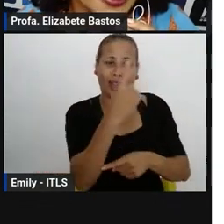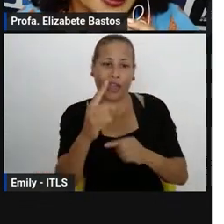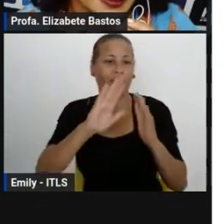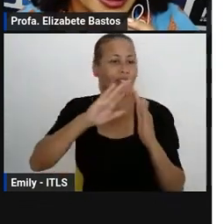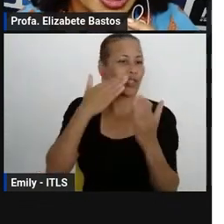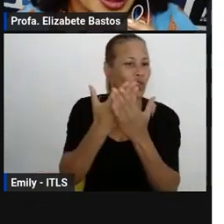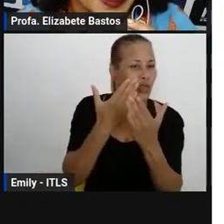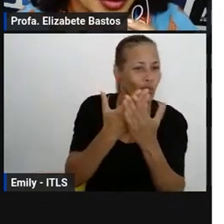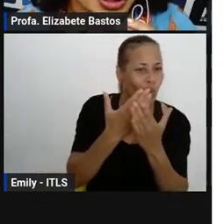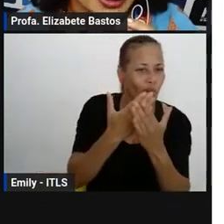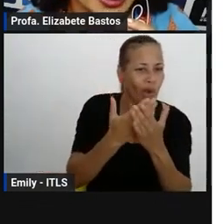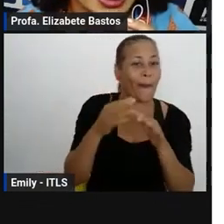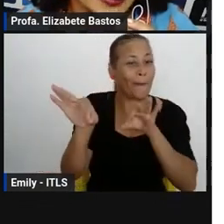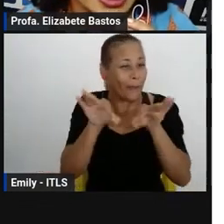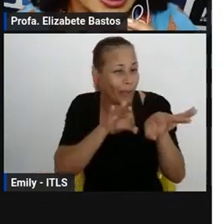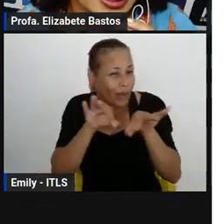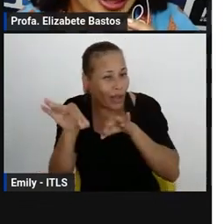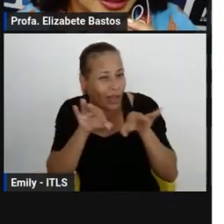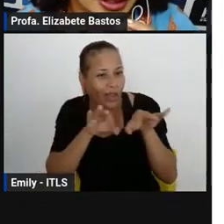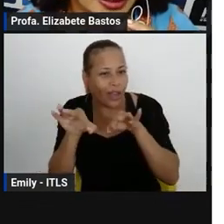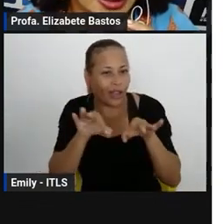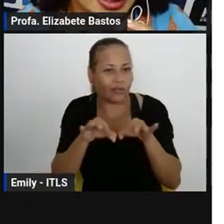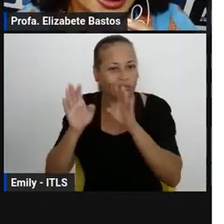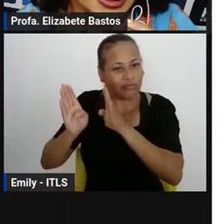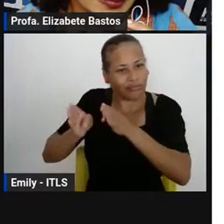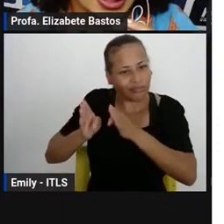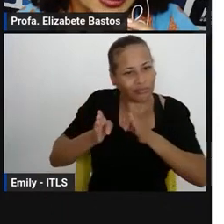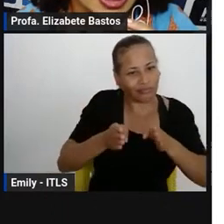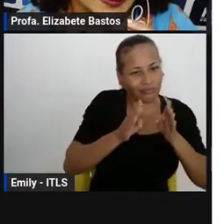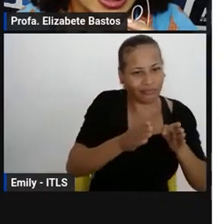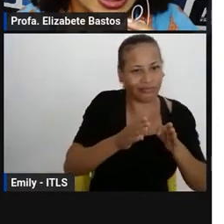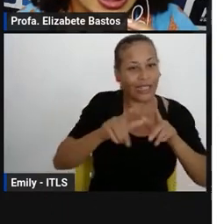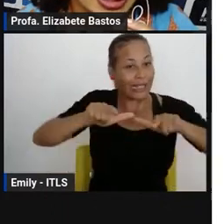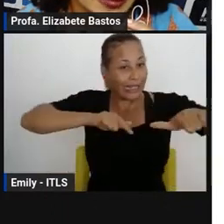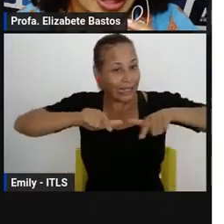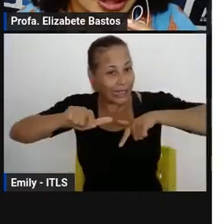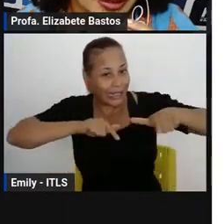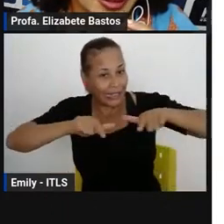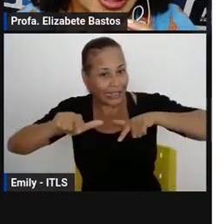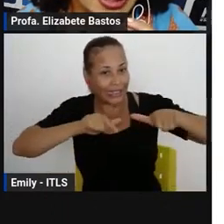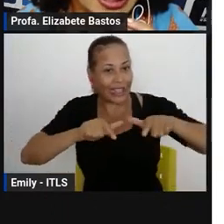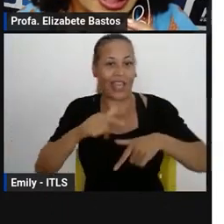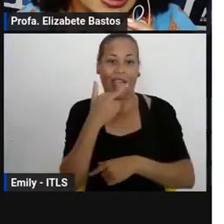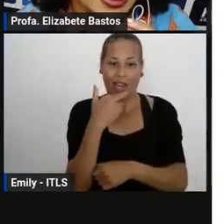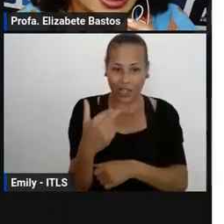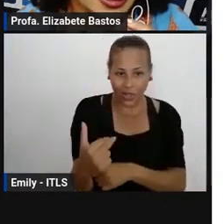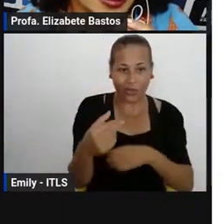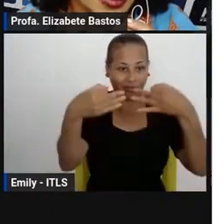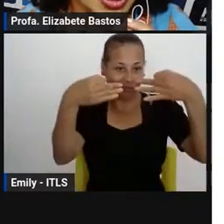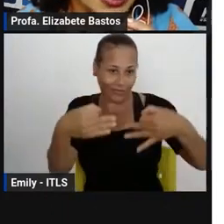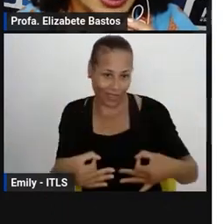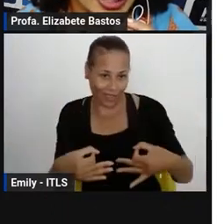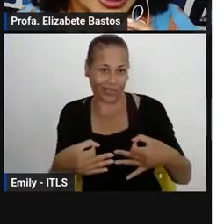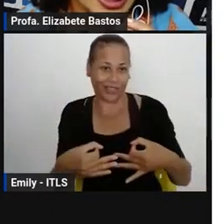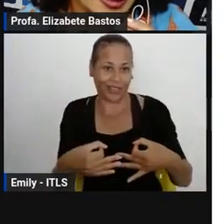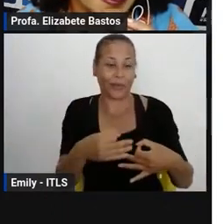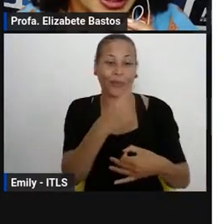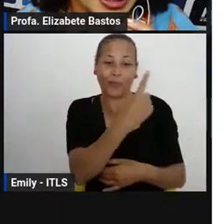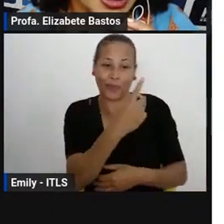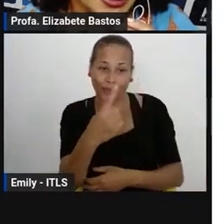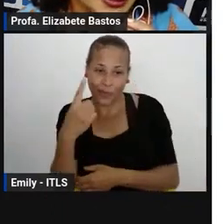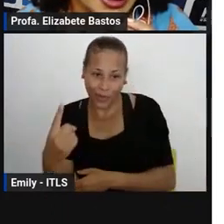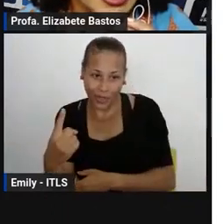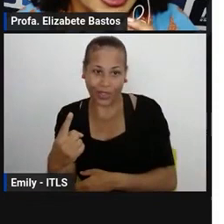deve planejar um projeto ou uma sequência didática que trabalhe com as práticas de linguagem e serindo assim como continuidade da